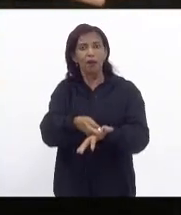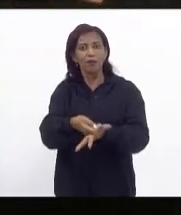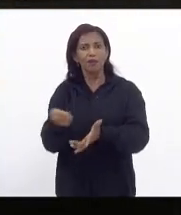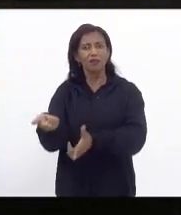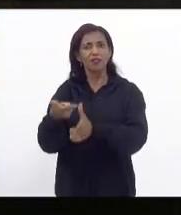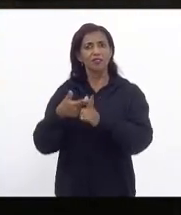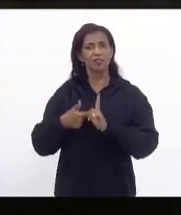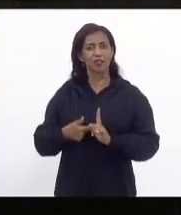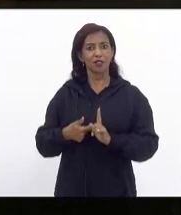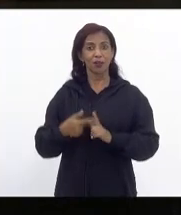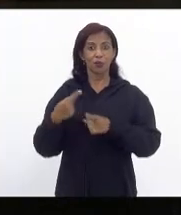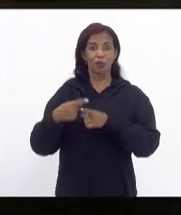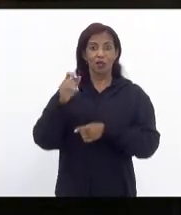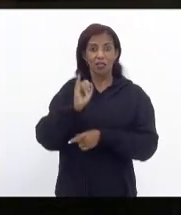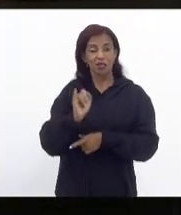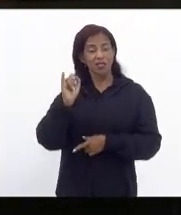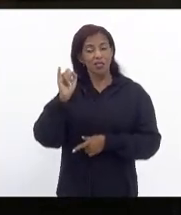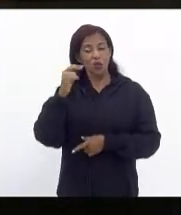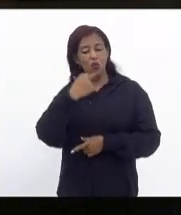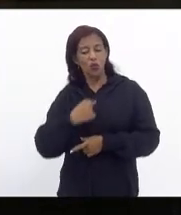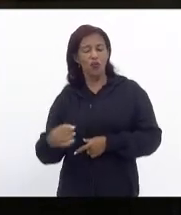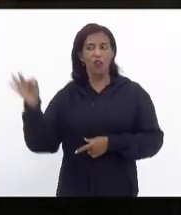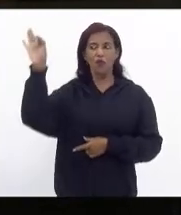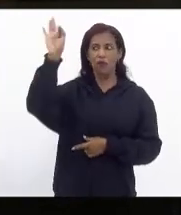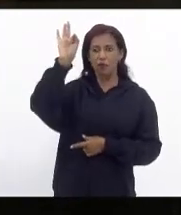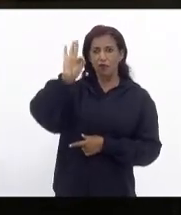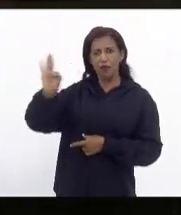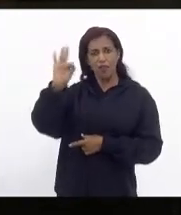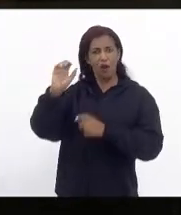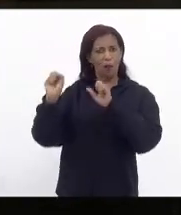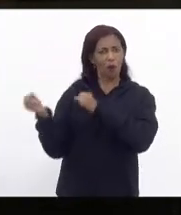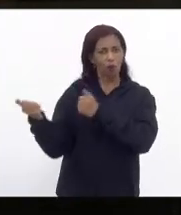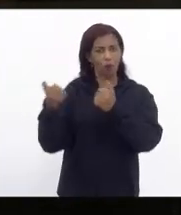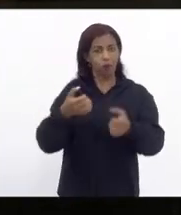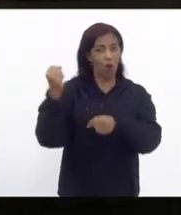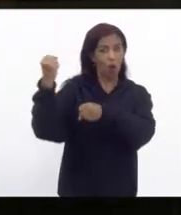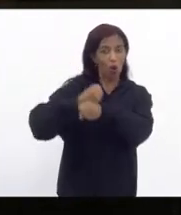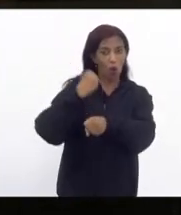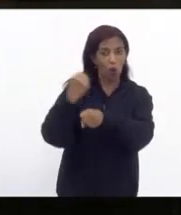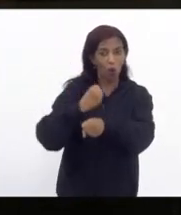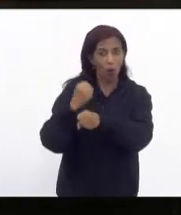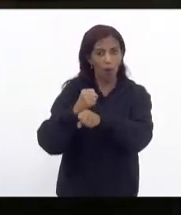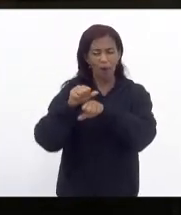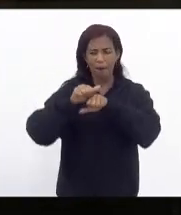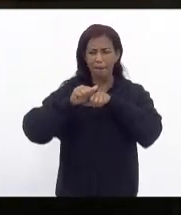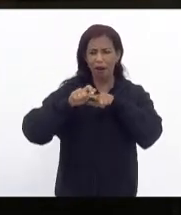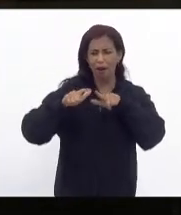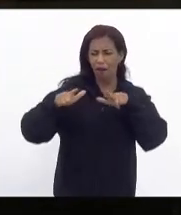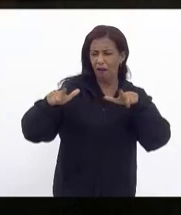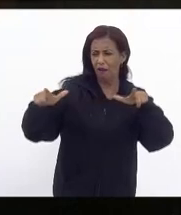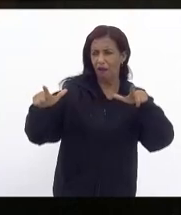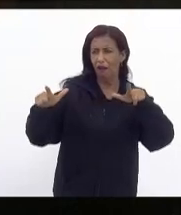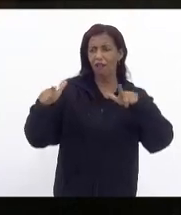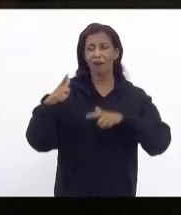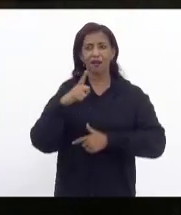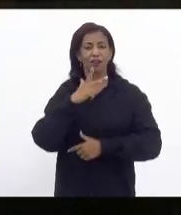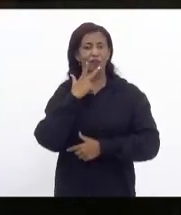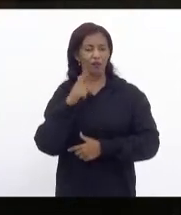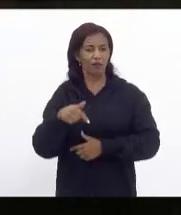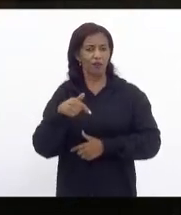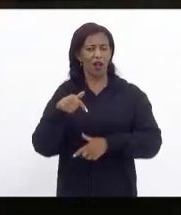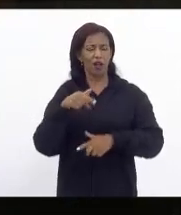porque se o governo federal pode investir em obras obras de grande envergadura cito aqui